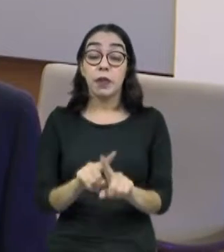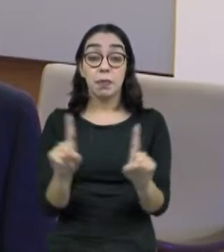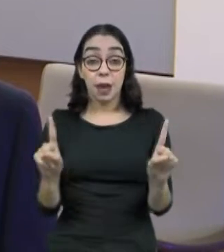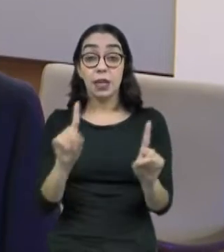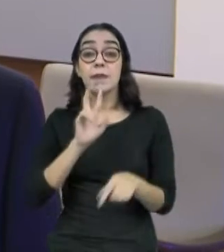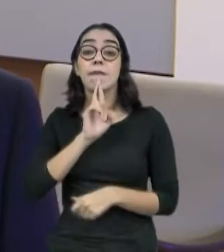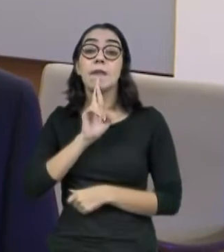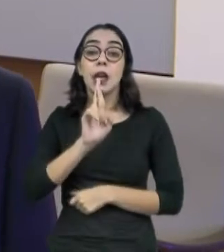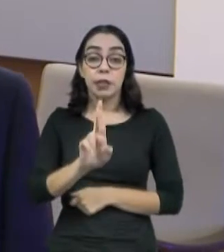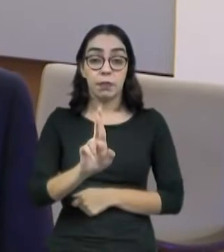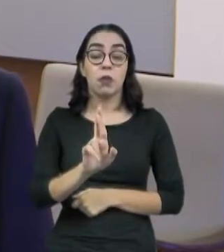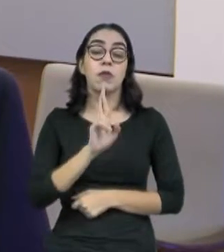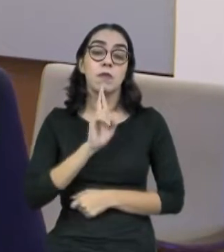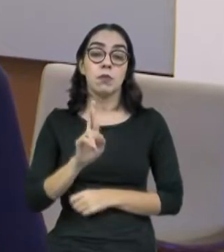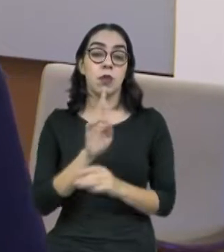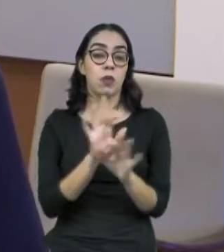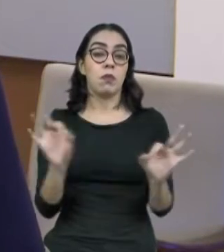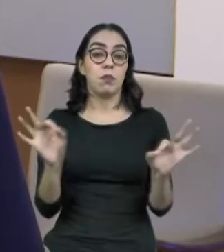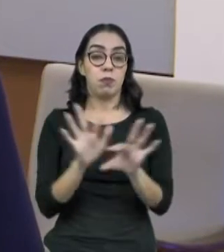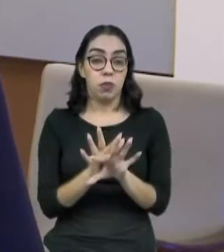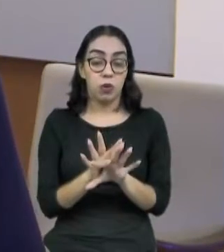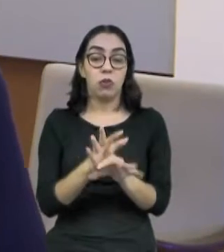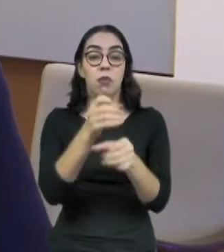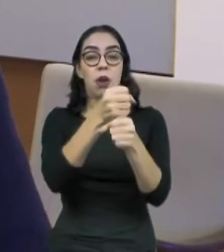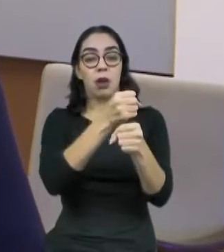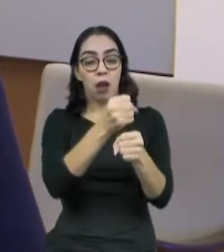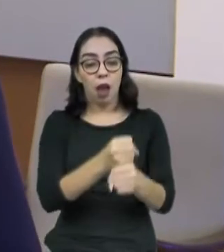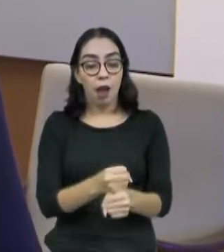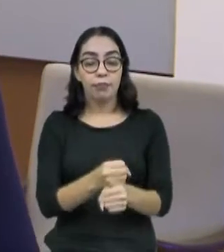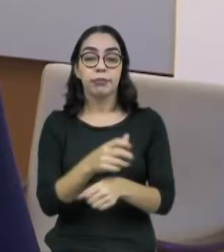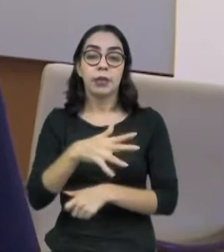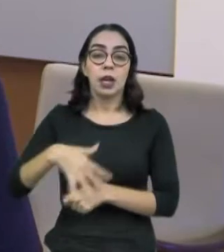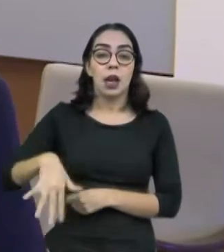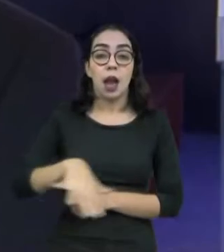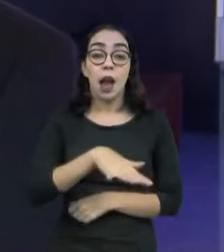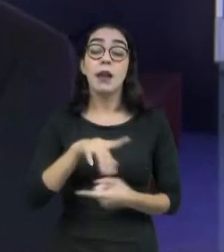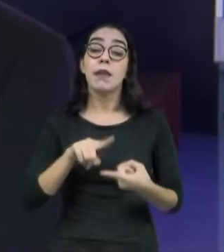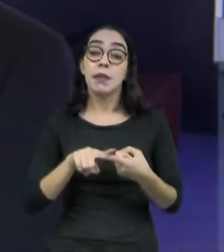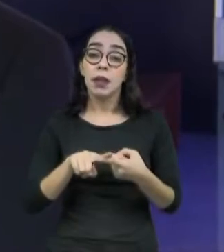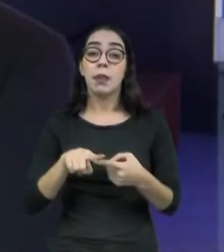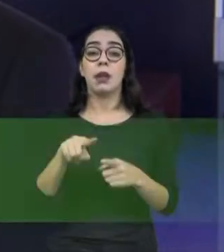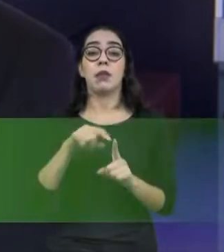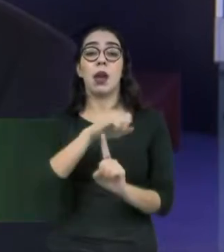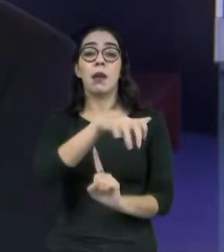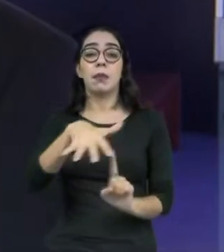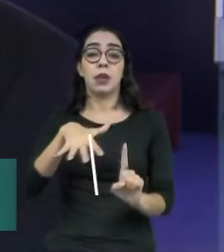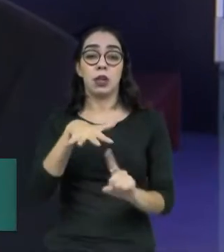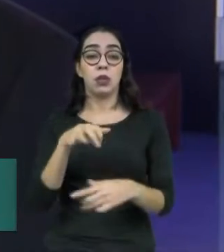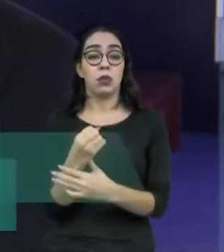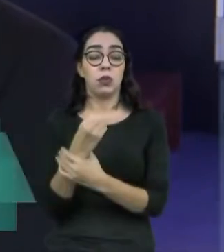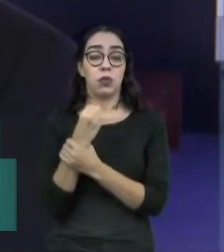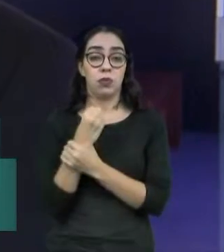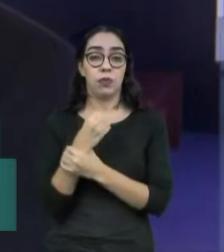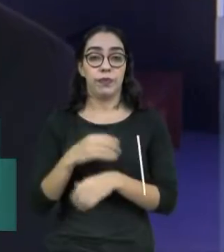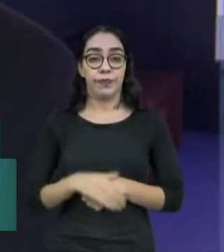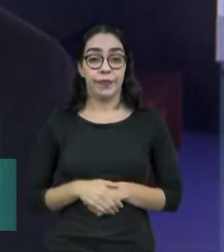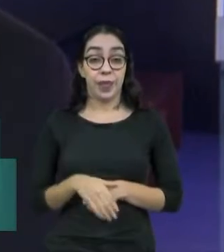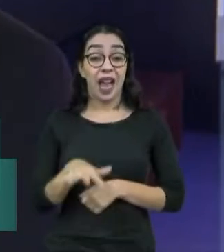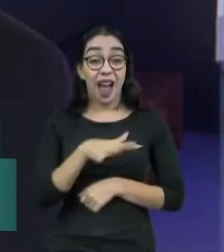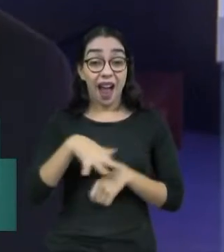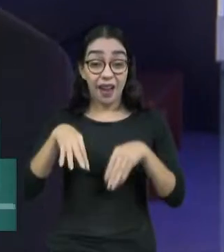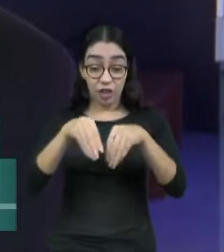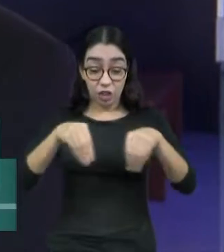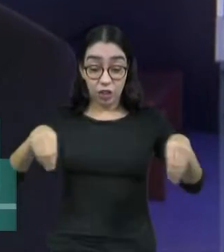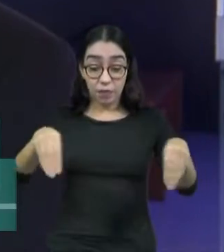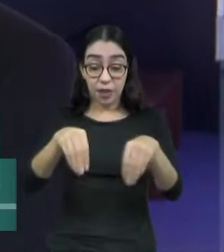definitiva para a requalificação urbana e ambiental da Praia do Futuro. A área de praia não é permitida nenhum tipo de